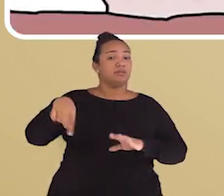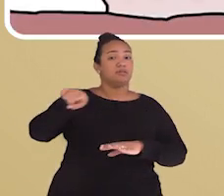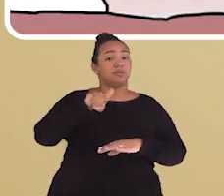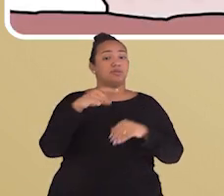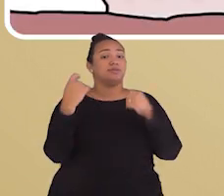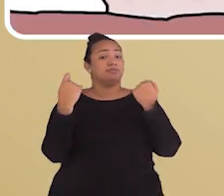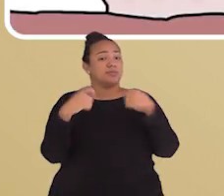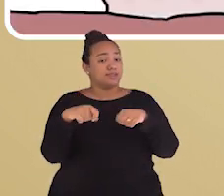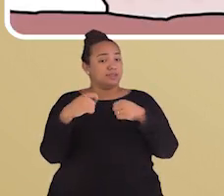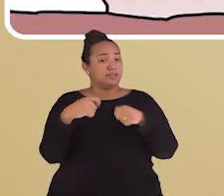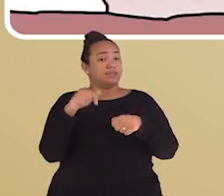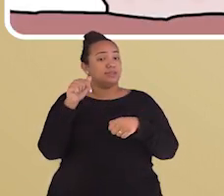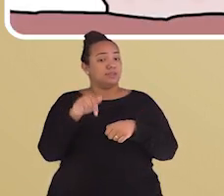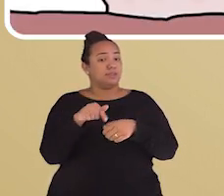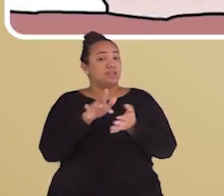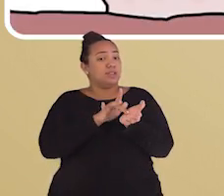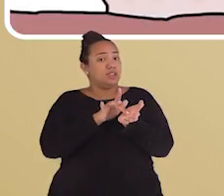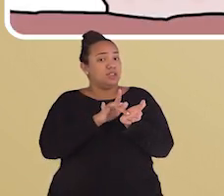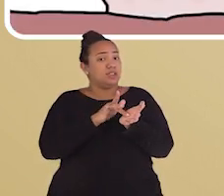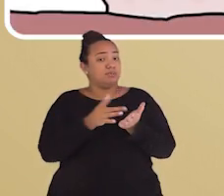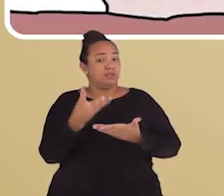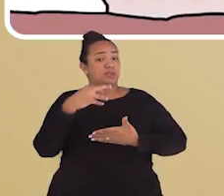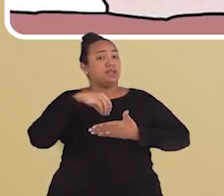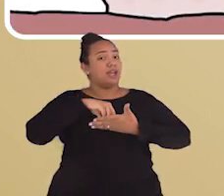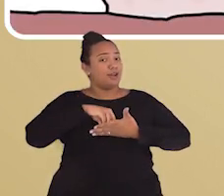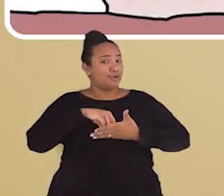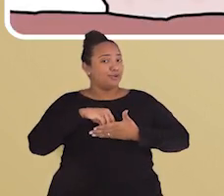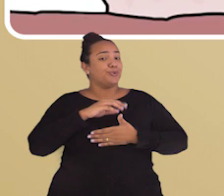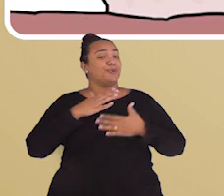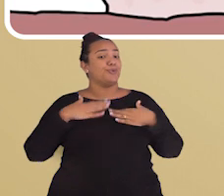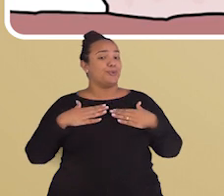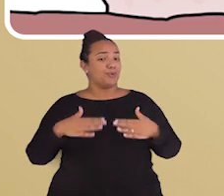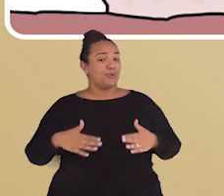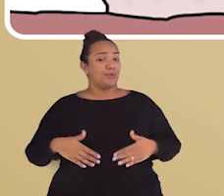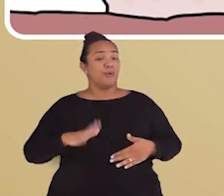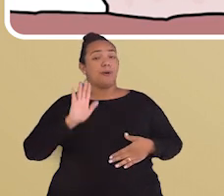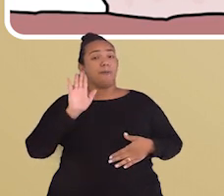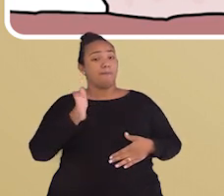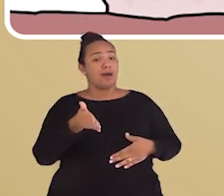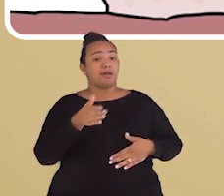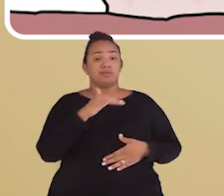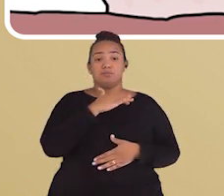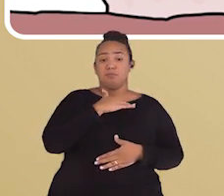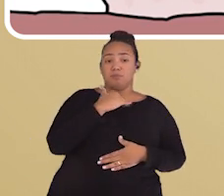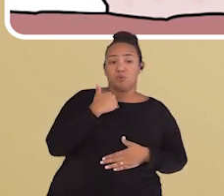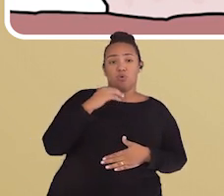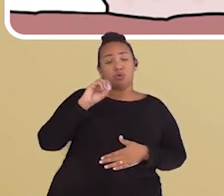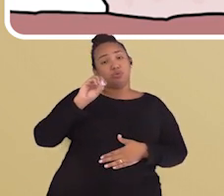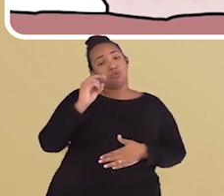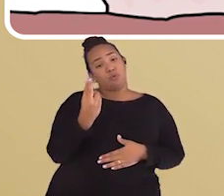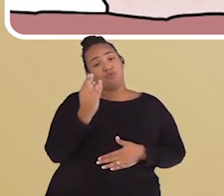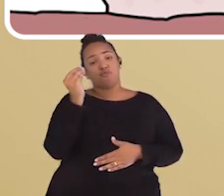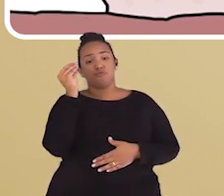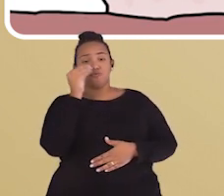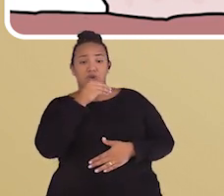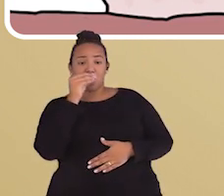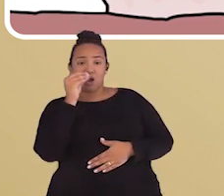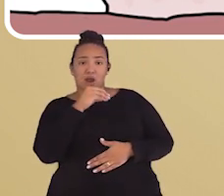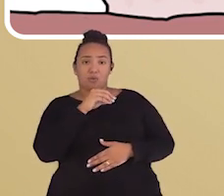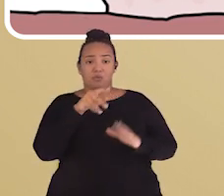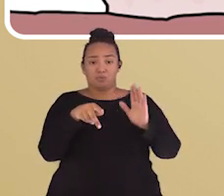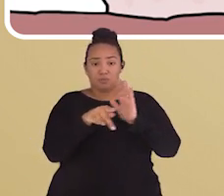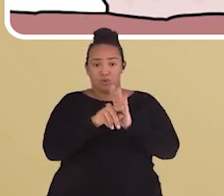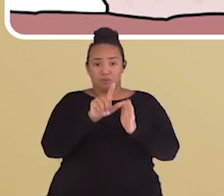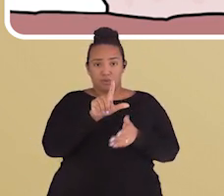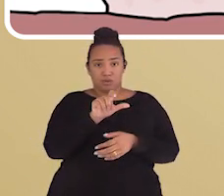isso, é preciso introduzir um pouco desse mesmo inimigo no nosso corpo. Porém, é um inimigo já morto ou enfraquecido, criado a partir de uma versão